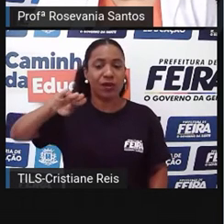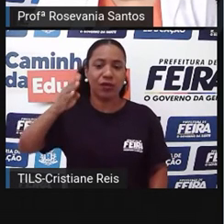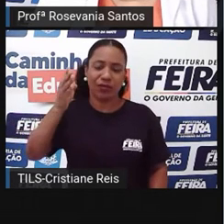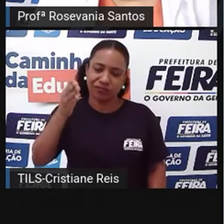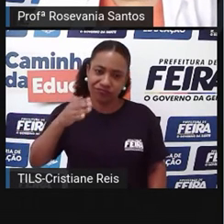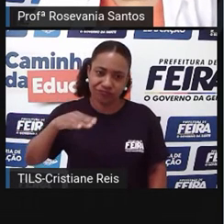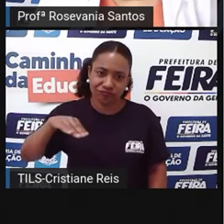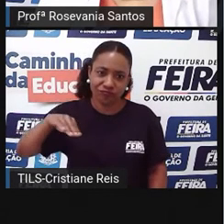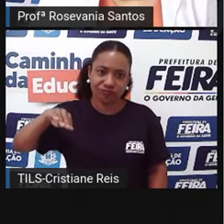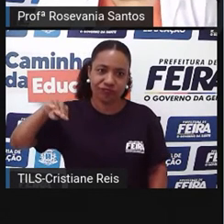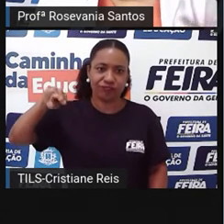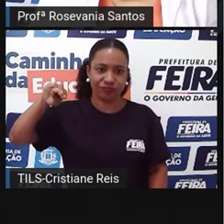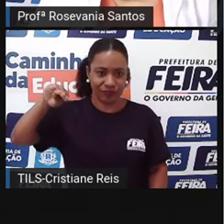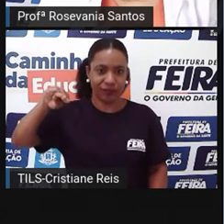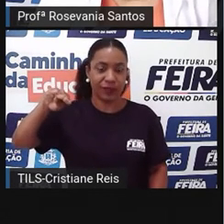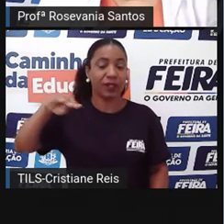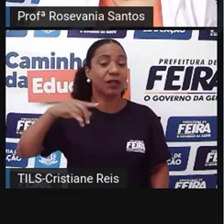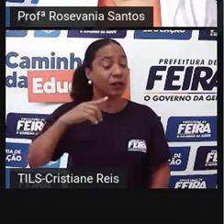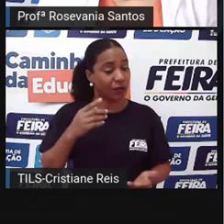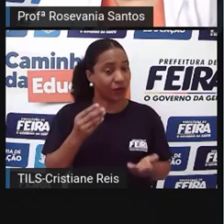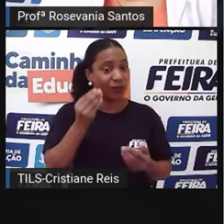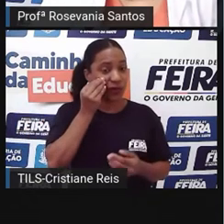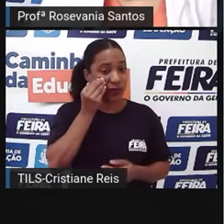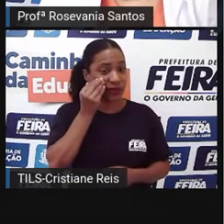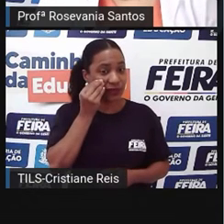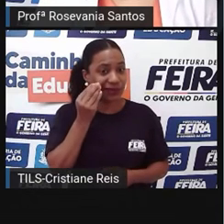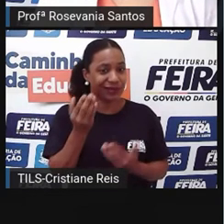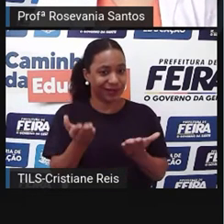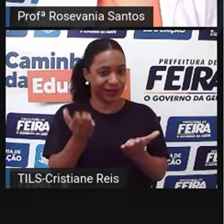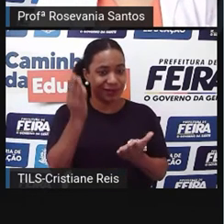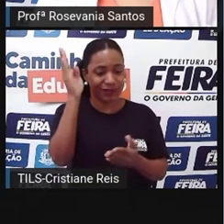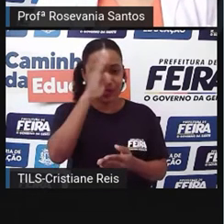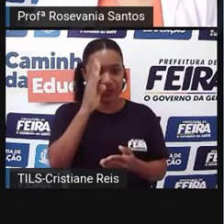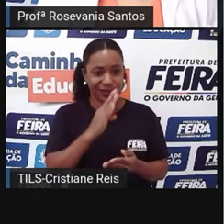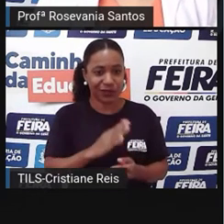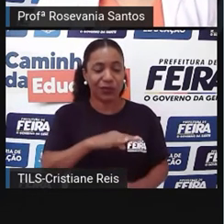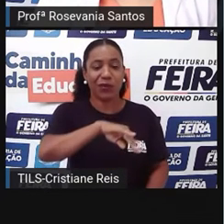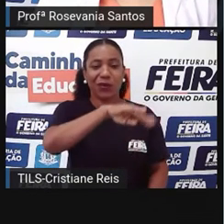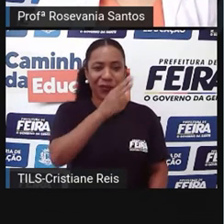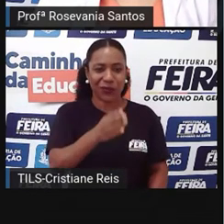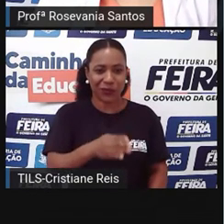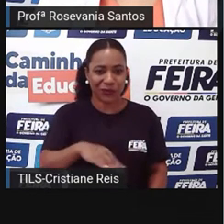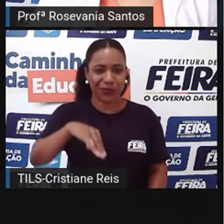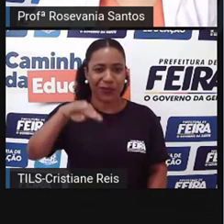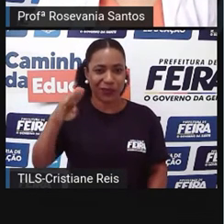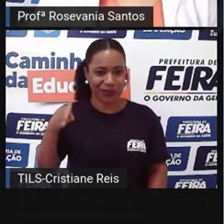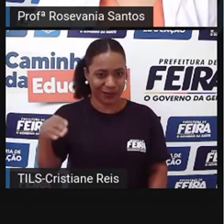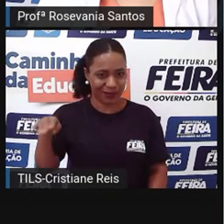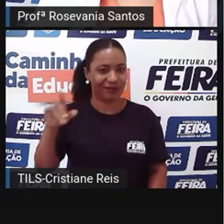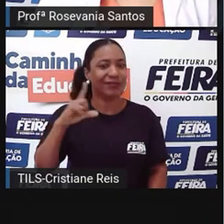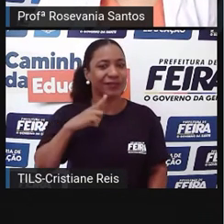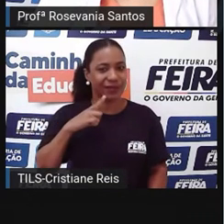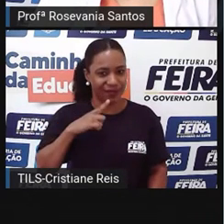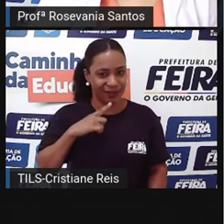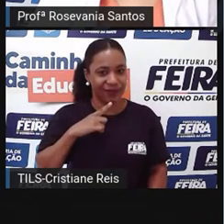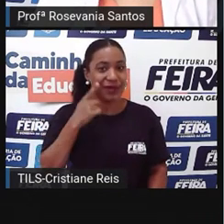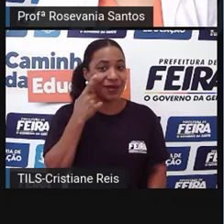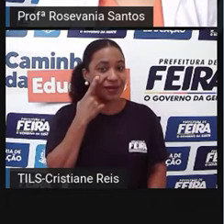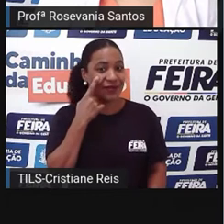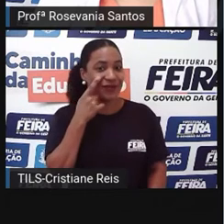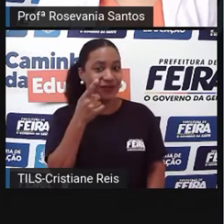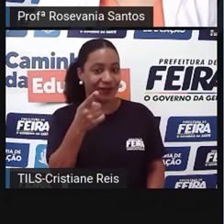claro que tem outros, mas a gente está fazendo um estudo mais genérico. E aqui as áreas de montanhas, né, olha, até